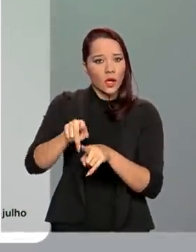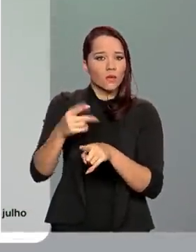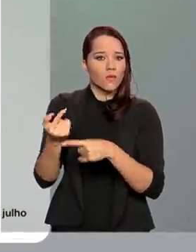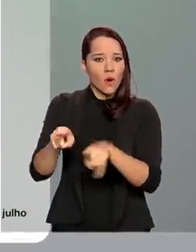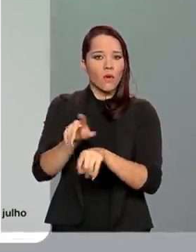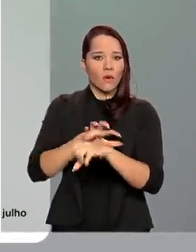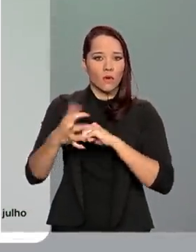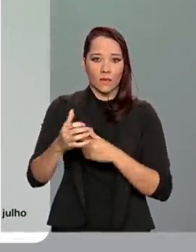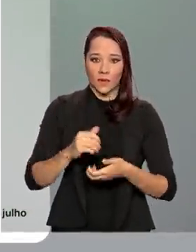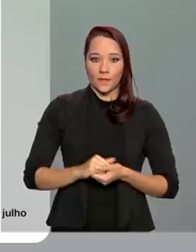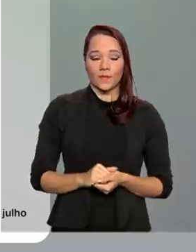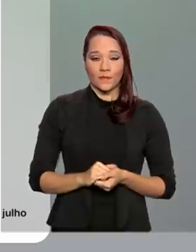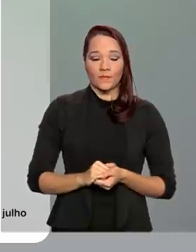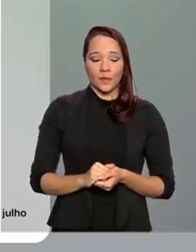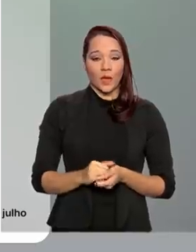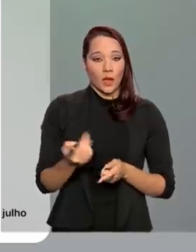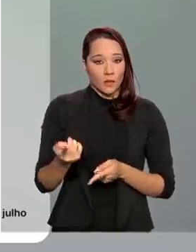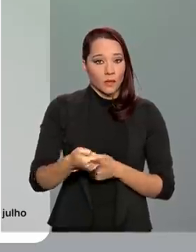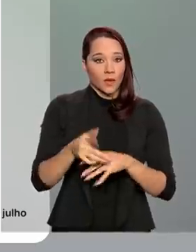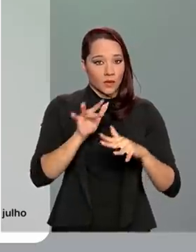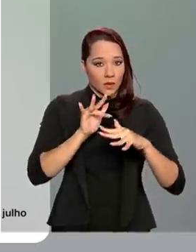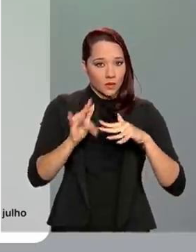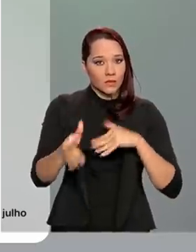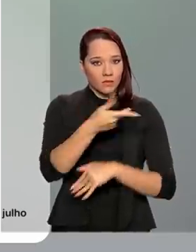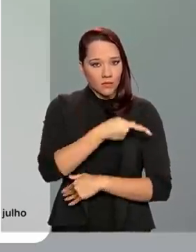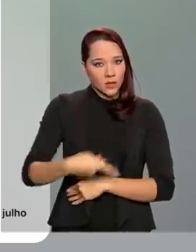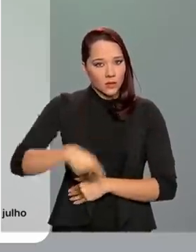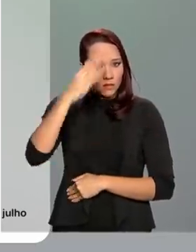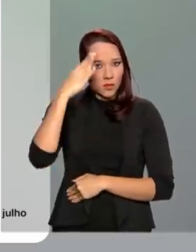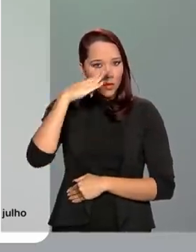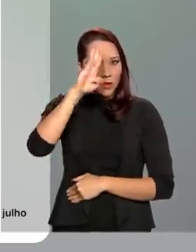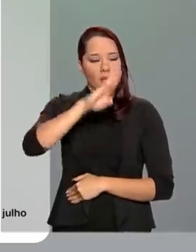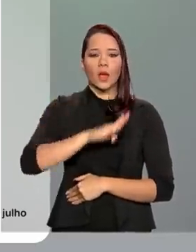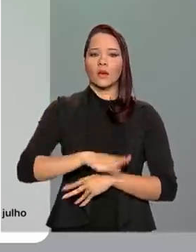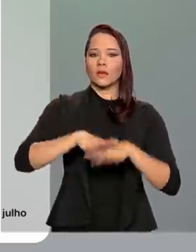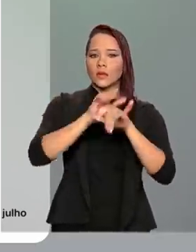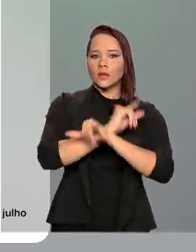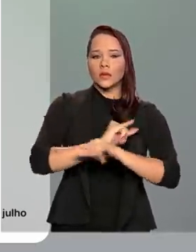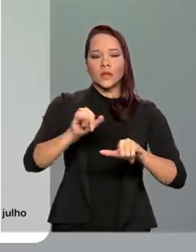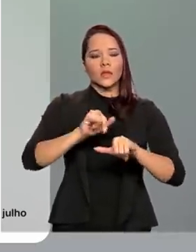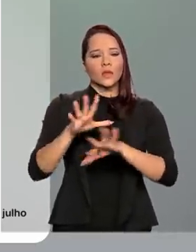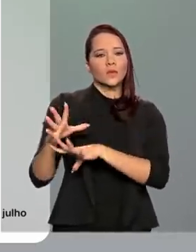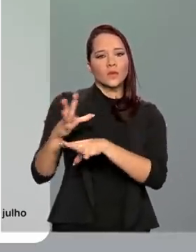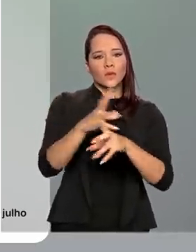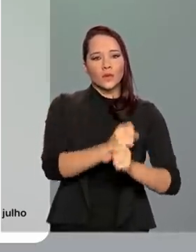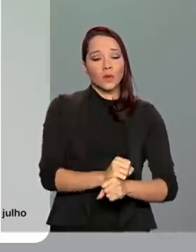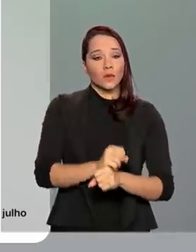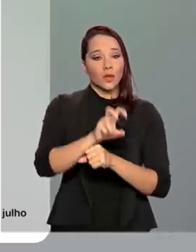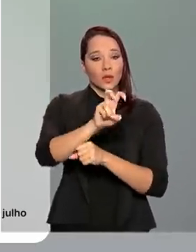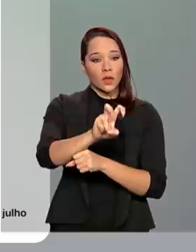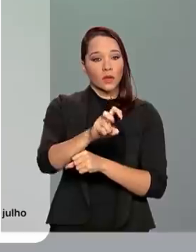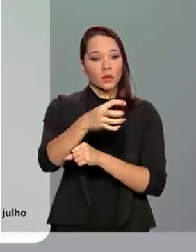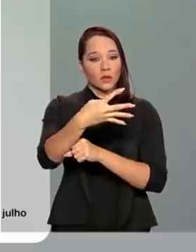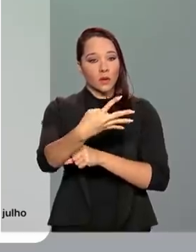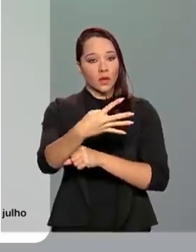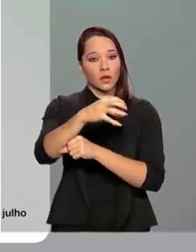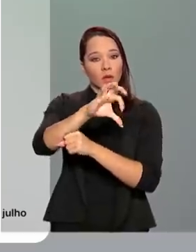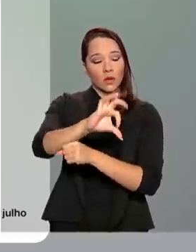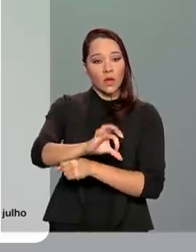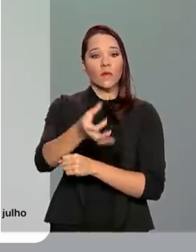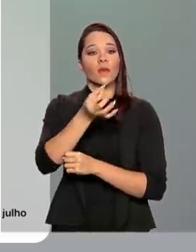Agora há pouco, pelas redes sociais, o presidente Jair Bolsonaro disse que ao todo, 549